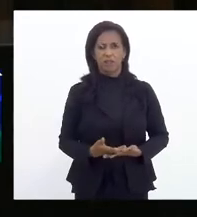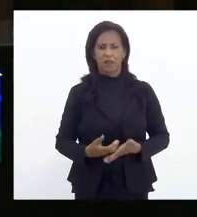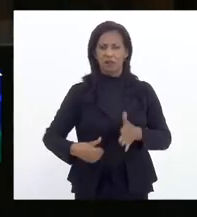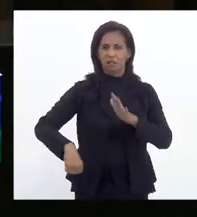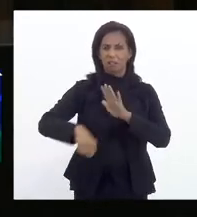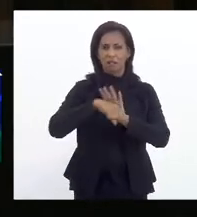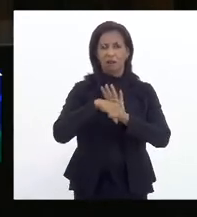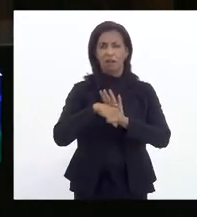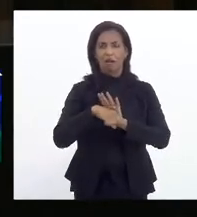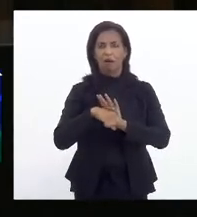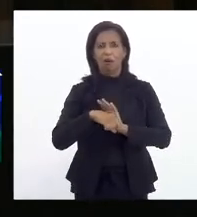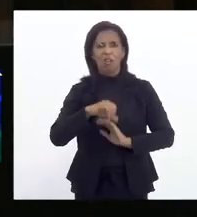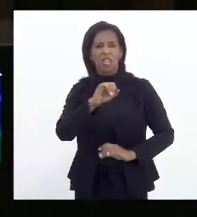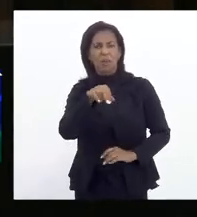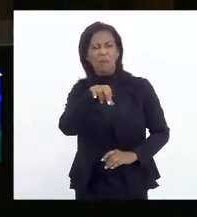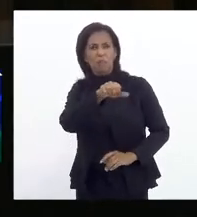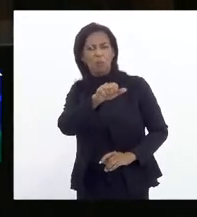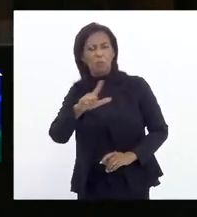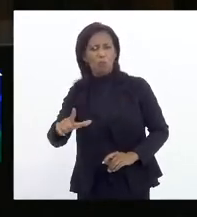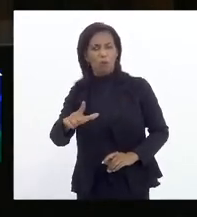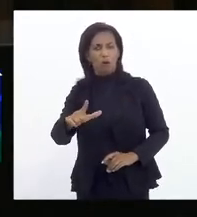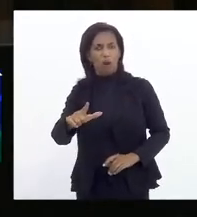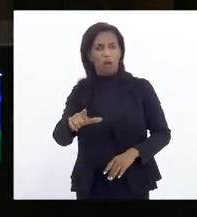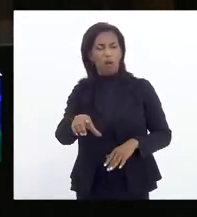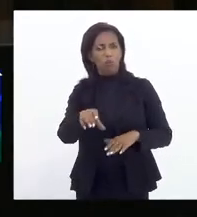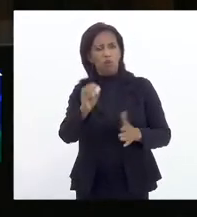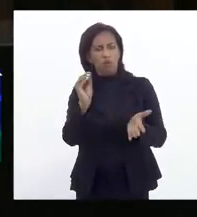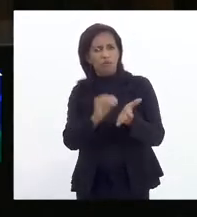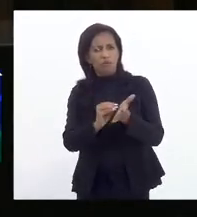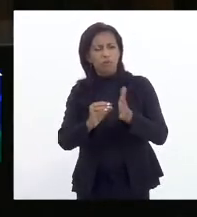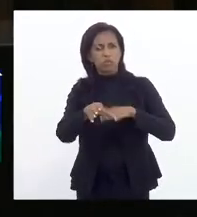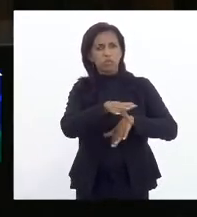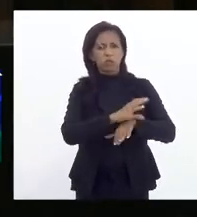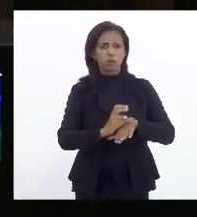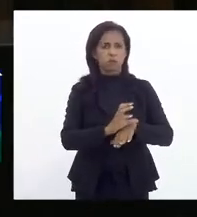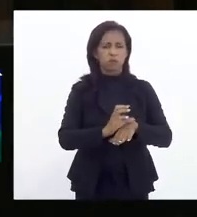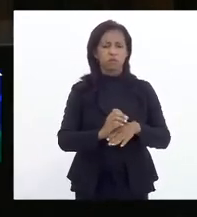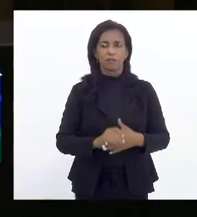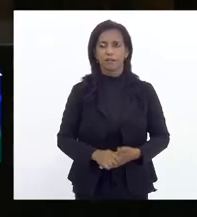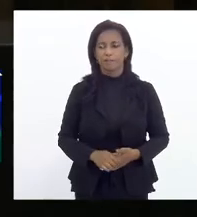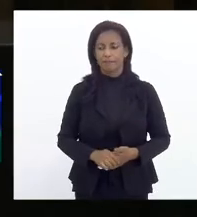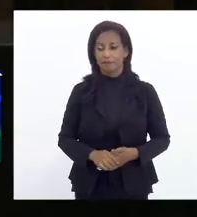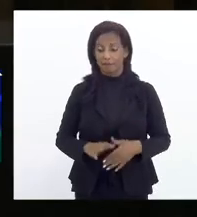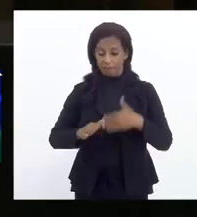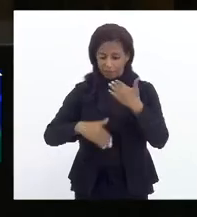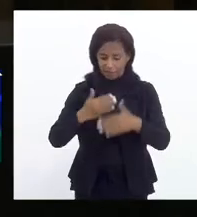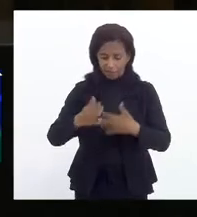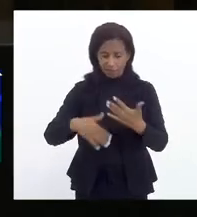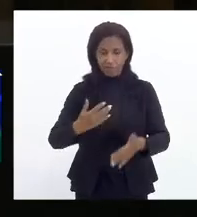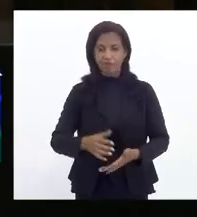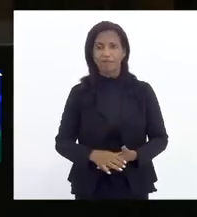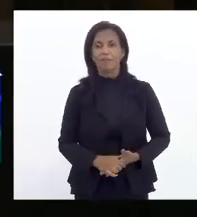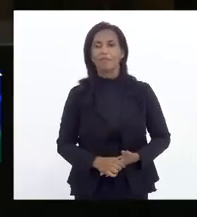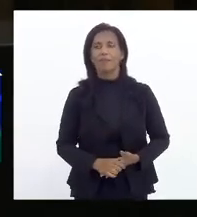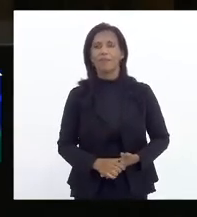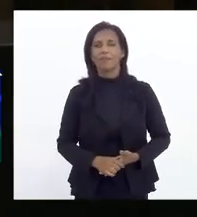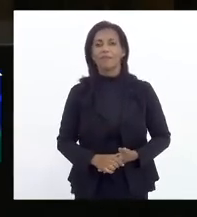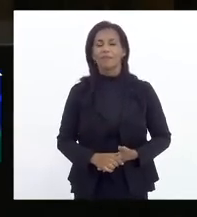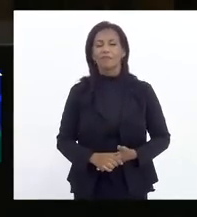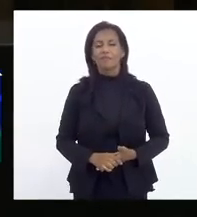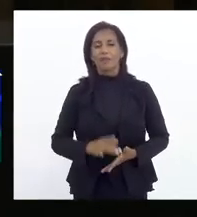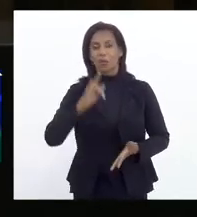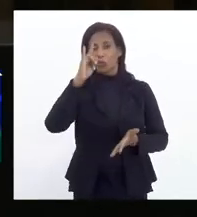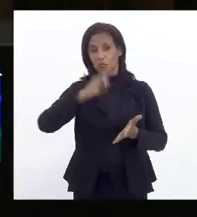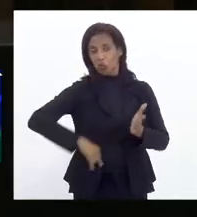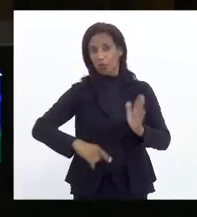ilegais, imorais, inconstitucionais. Mas vamos seguindo. A carteira de